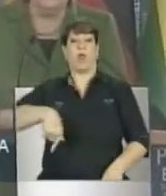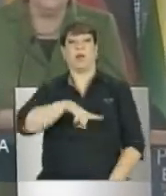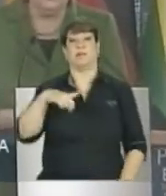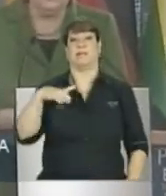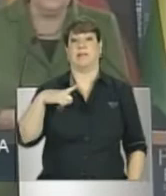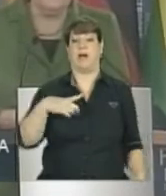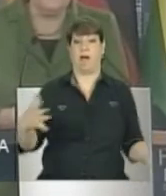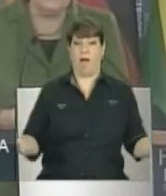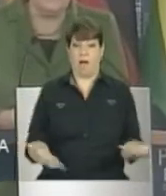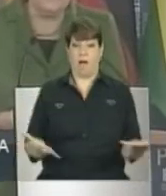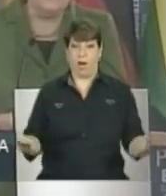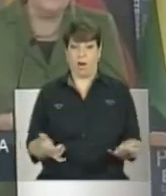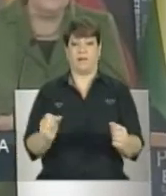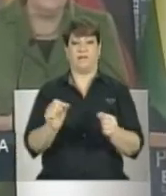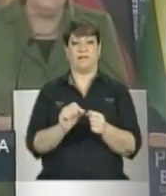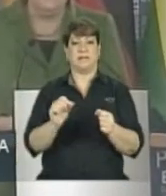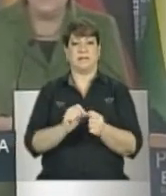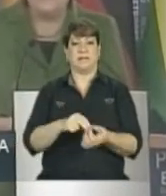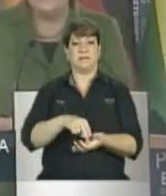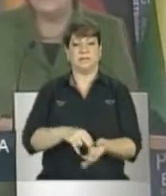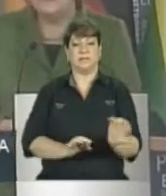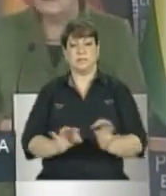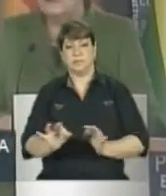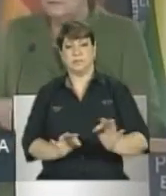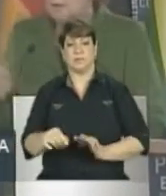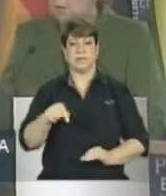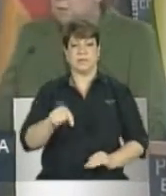agora para estabilizar a situação.